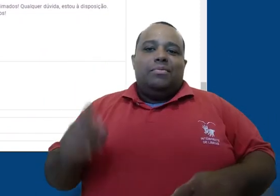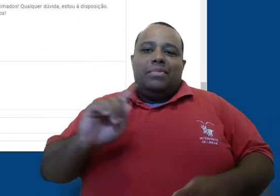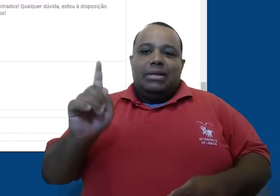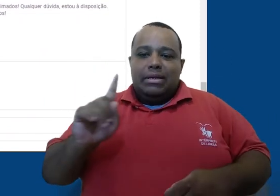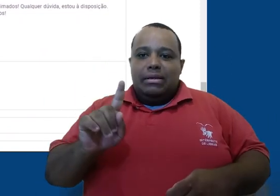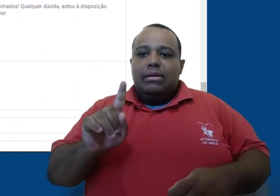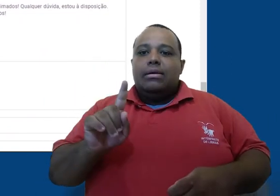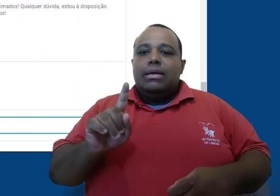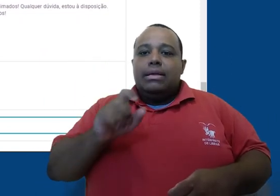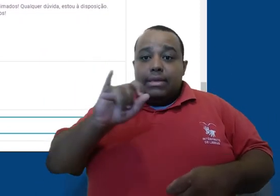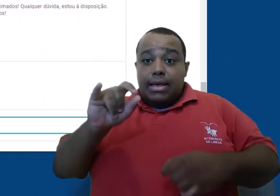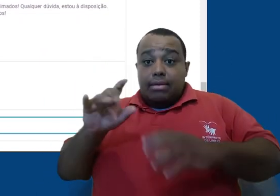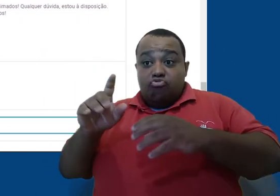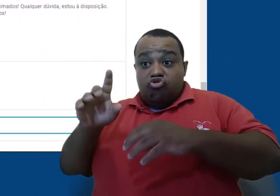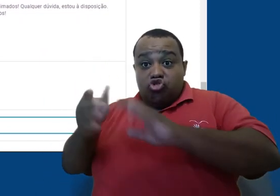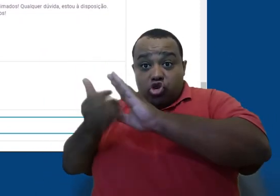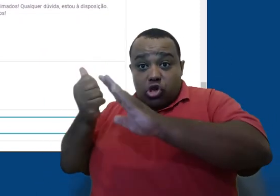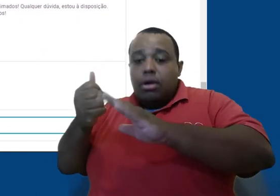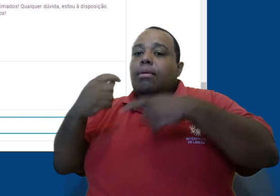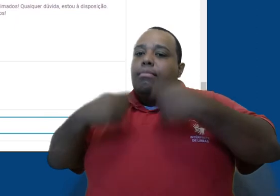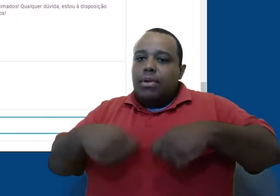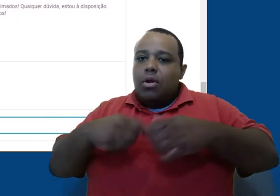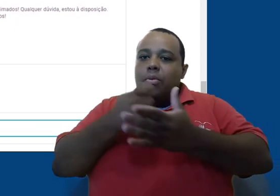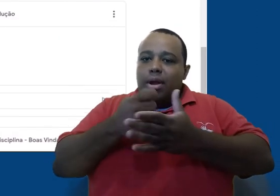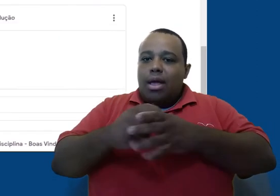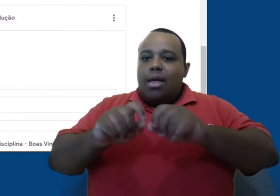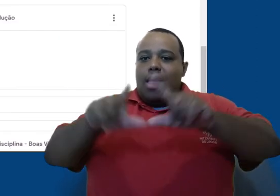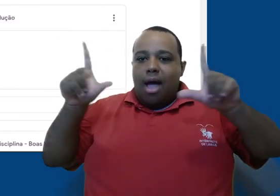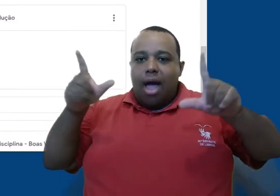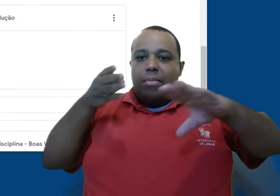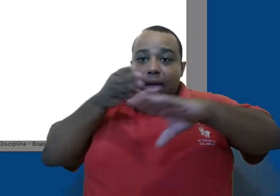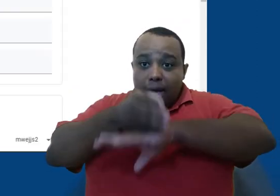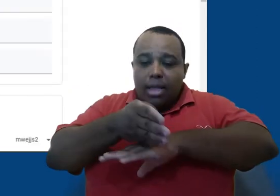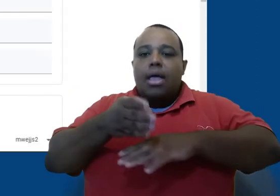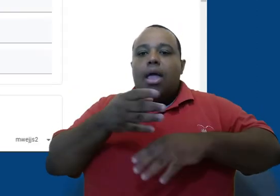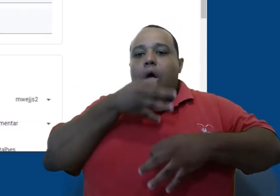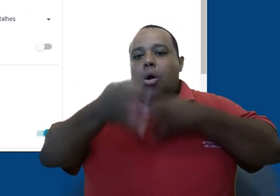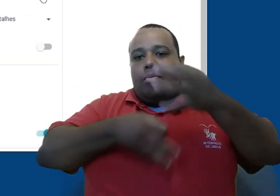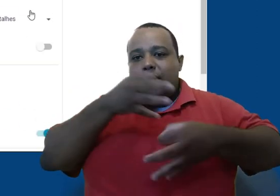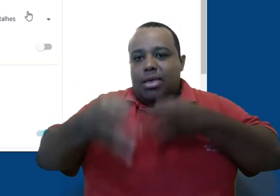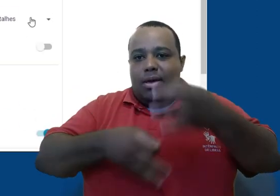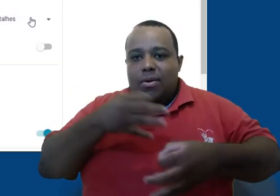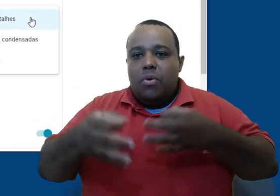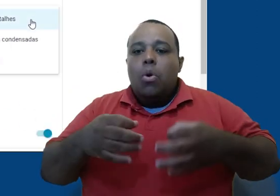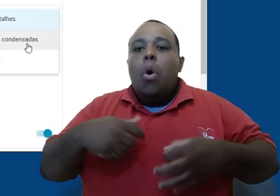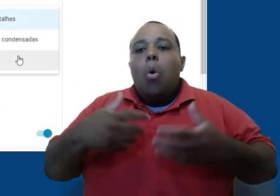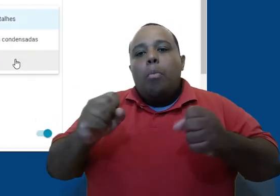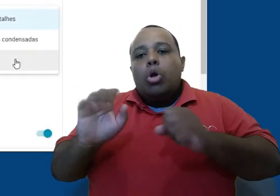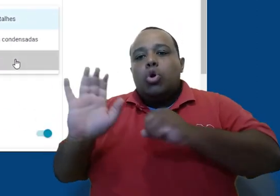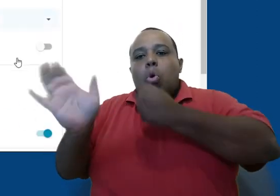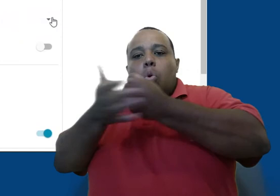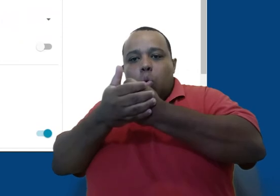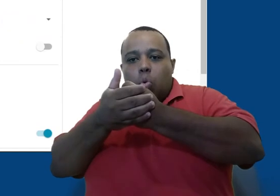O que antes não conseguimos fazer com materiais e atividades. Voltando para a janela de configurações, vamos selecionar agora a opção Ocultar